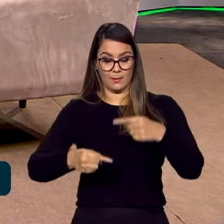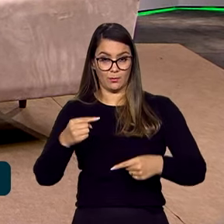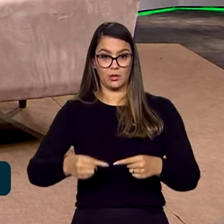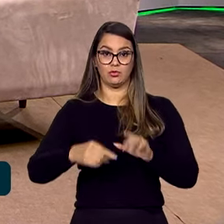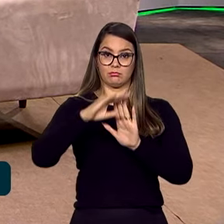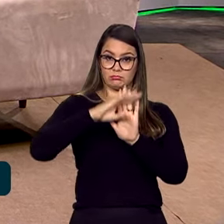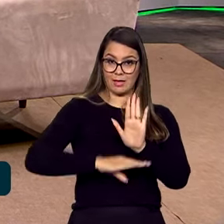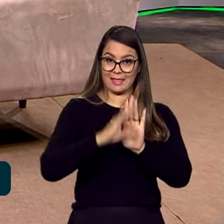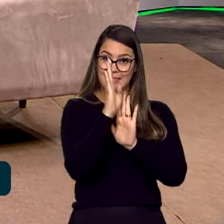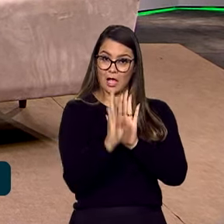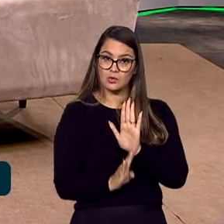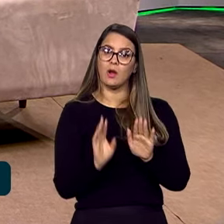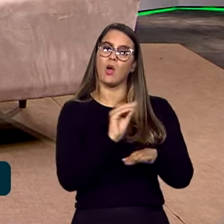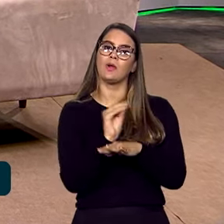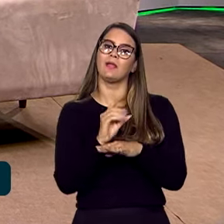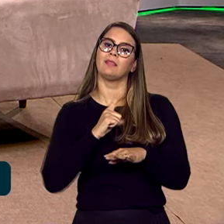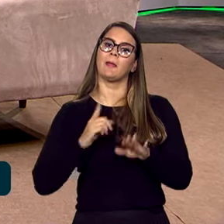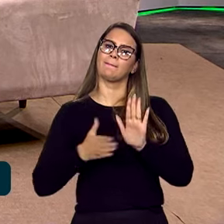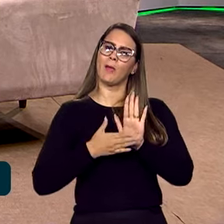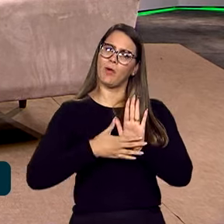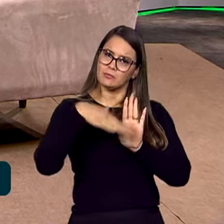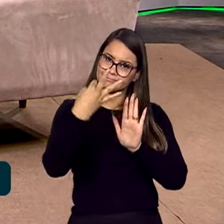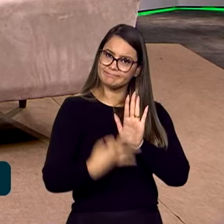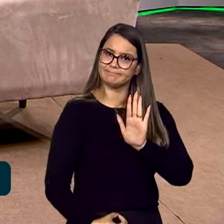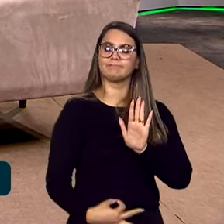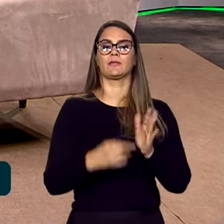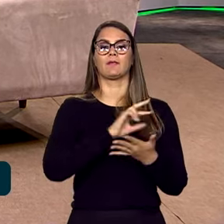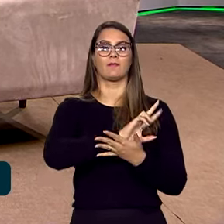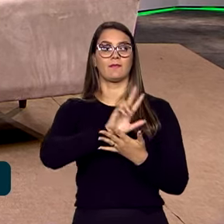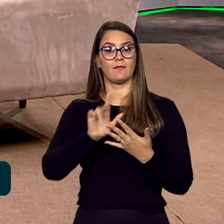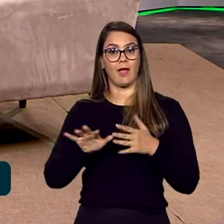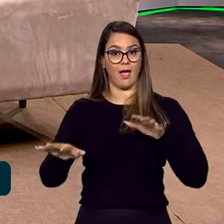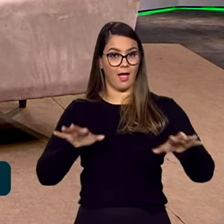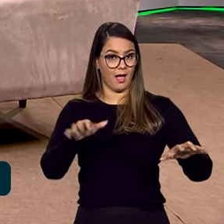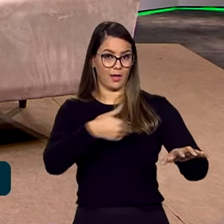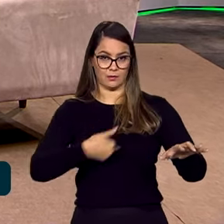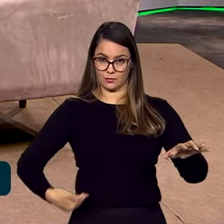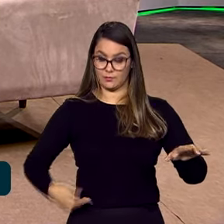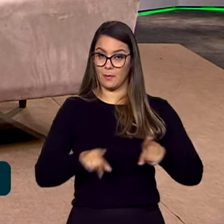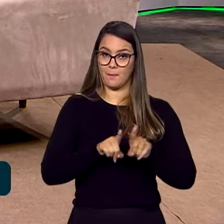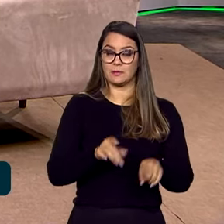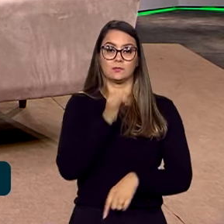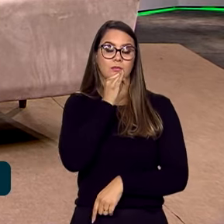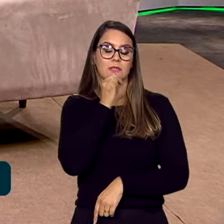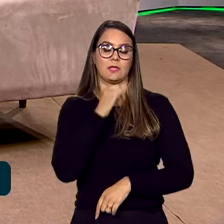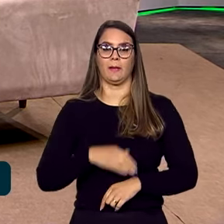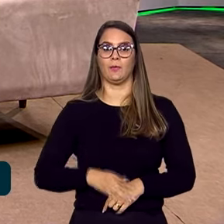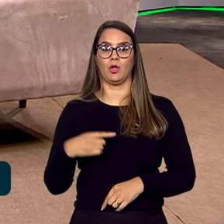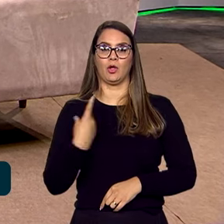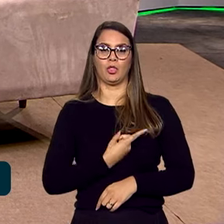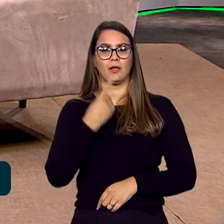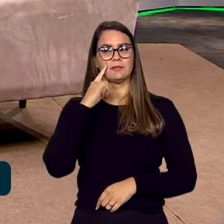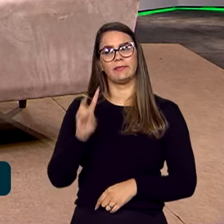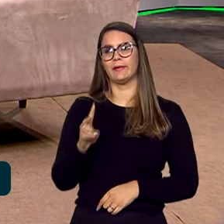Cuidados, onde vão haver as propostas concretas nas diversas áreas do governo. Mas, por exemplo, nós consideramos que a